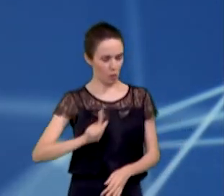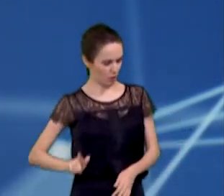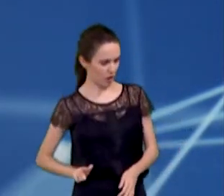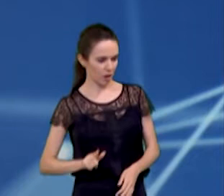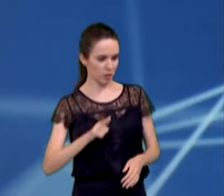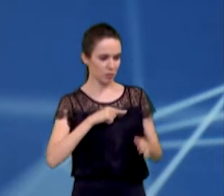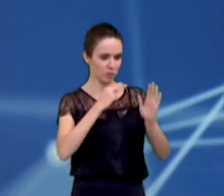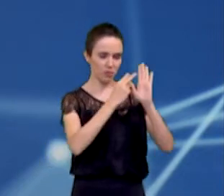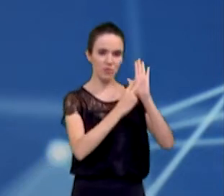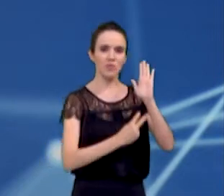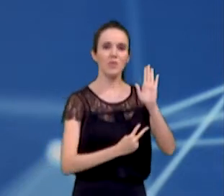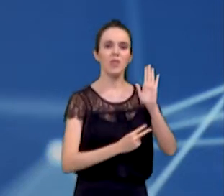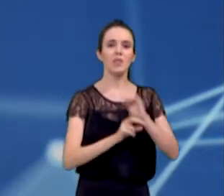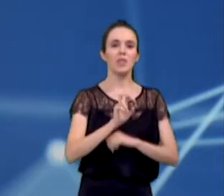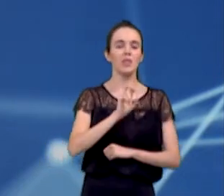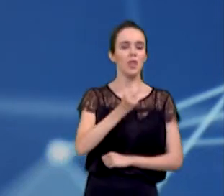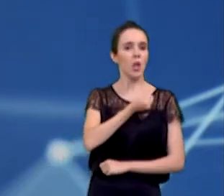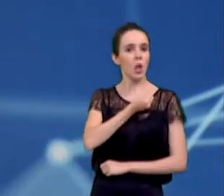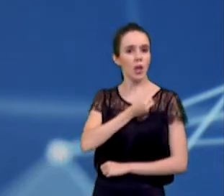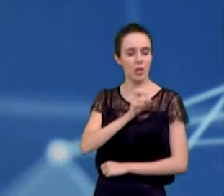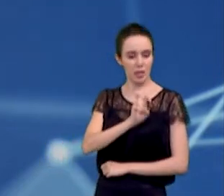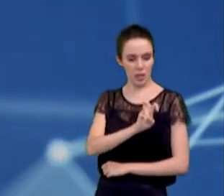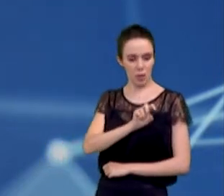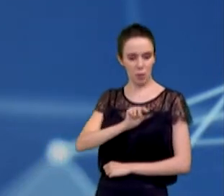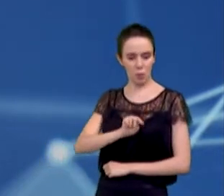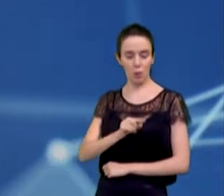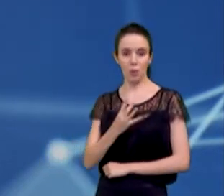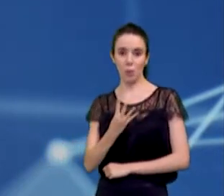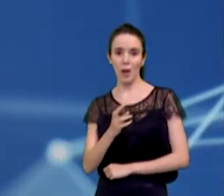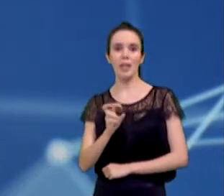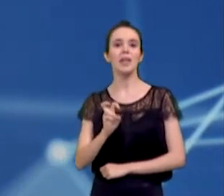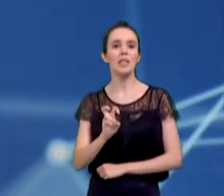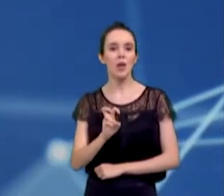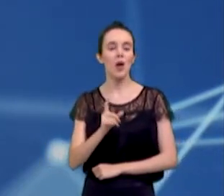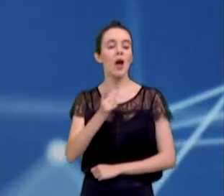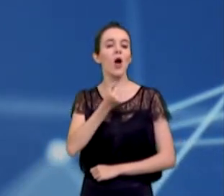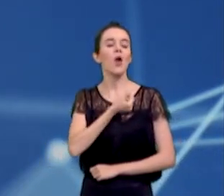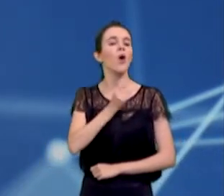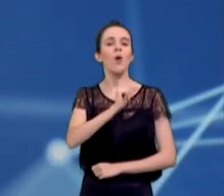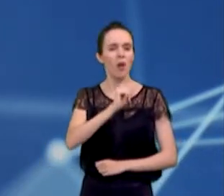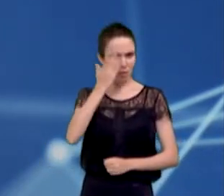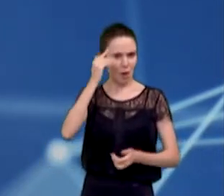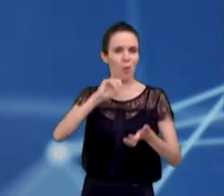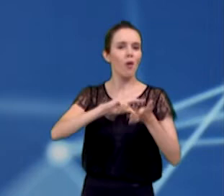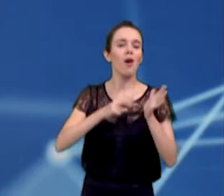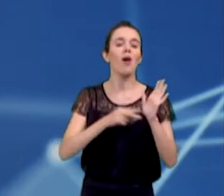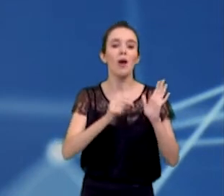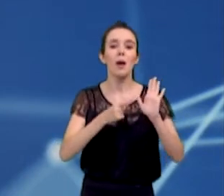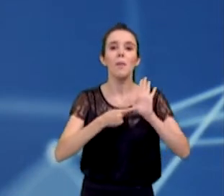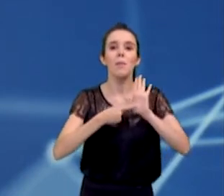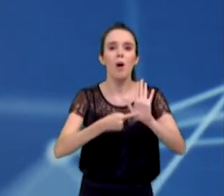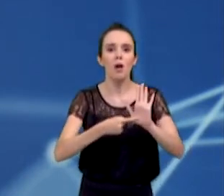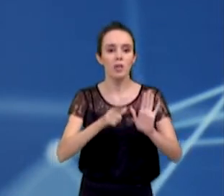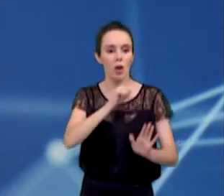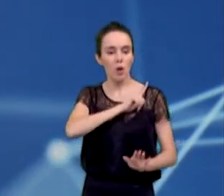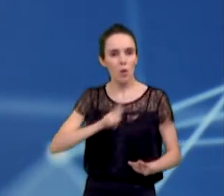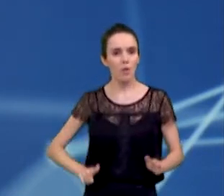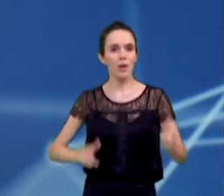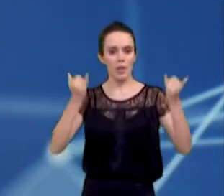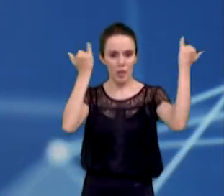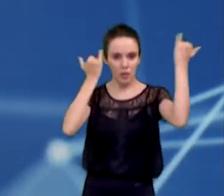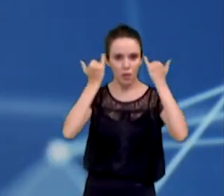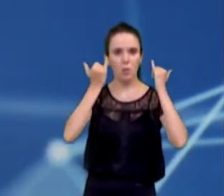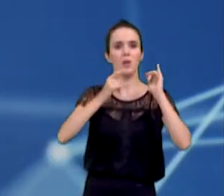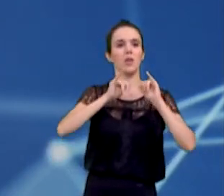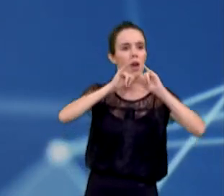5,45 de transparência. A nota da transparência, abaixo da média dos municípios paulistas, que é de